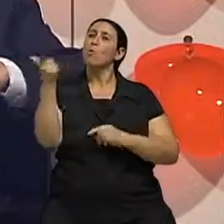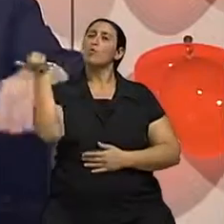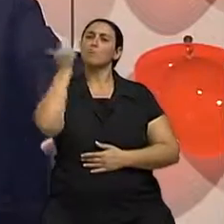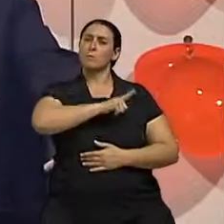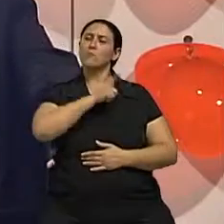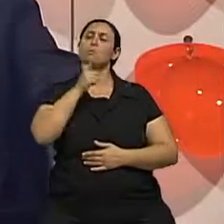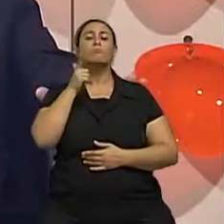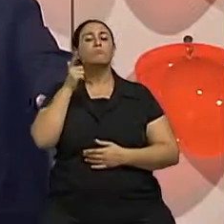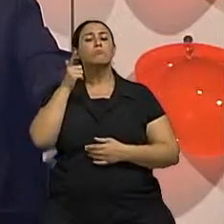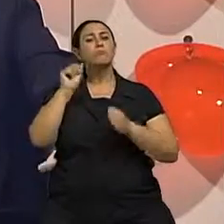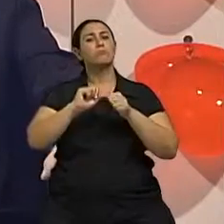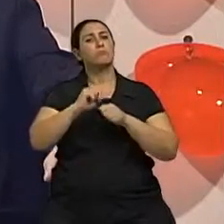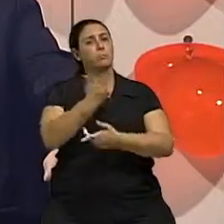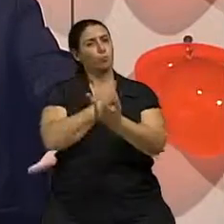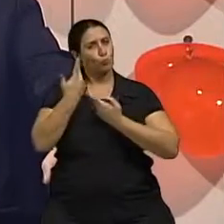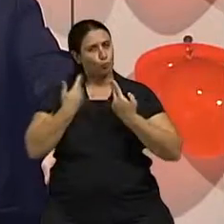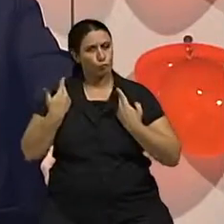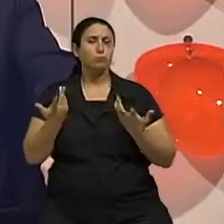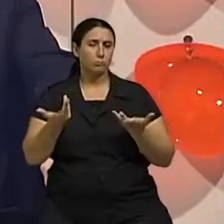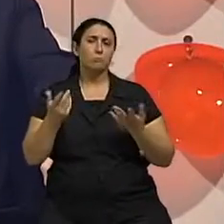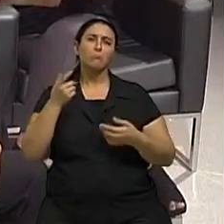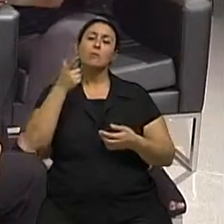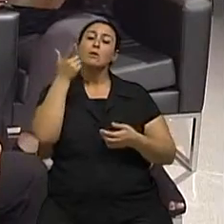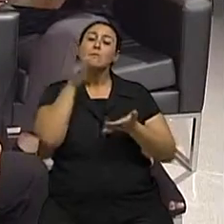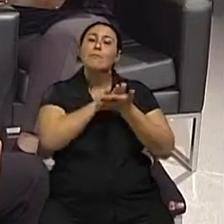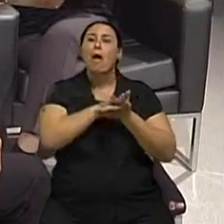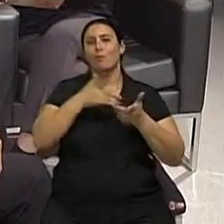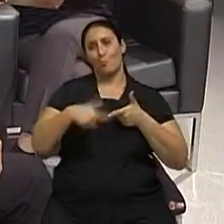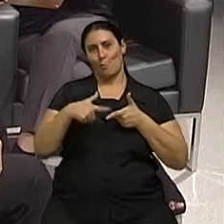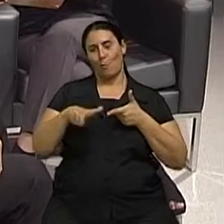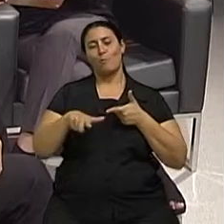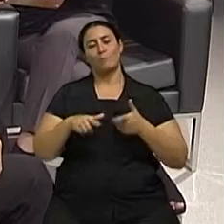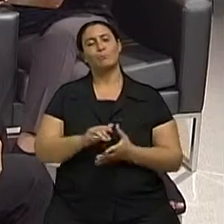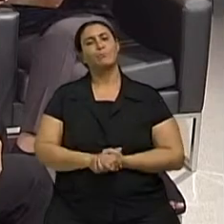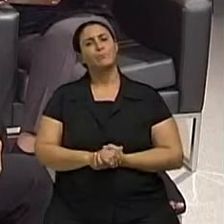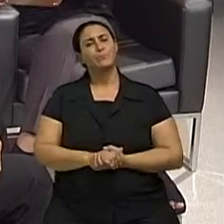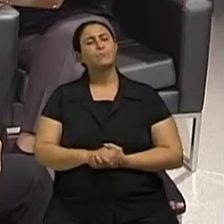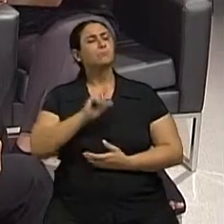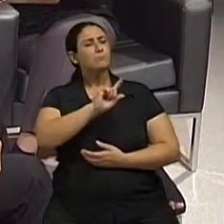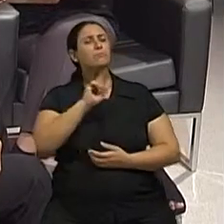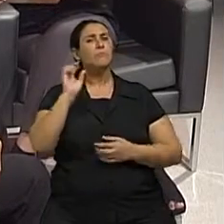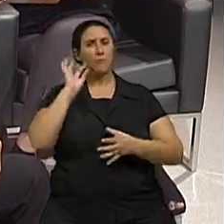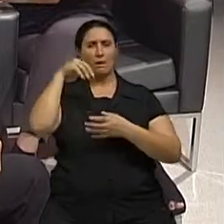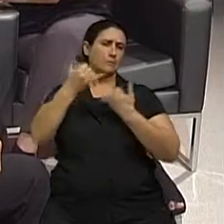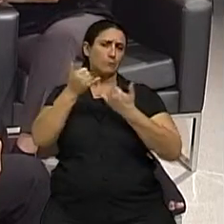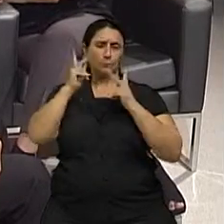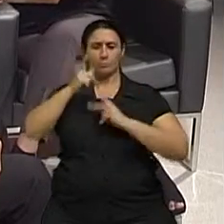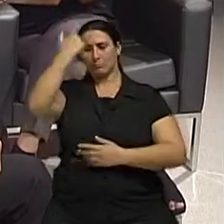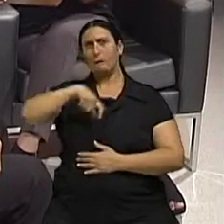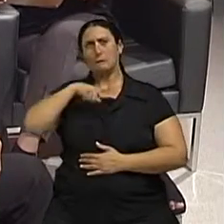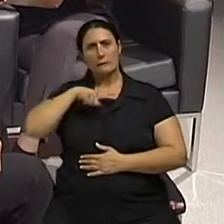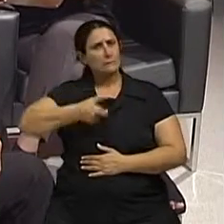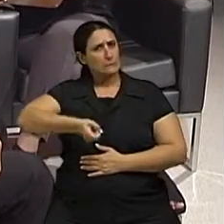cirurgia se desenvolva corretamente, sem problema nenhum. Claro. E dentro desse processo, até se está tomando alguma medicação, tem um